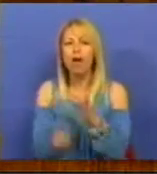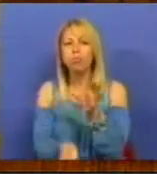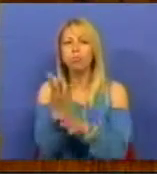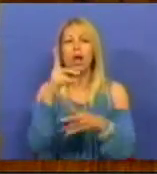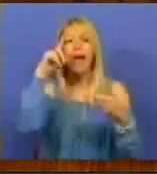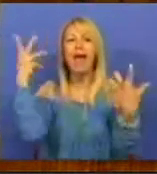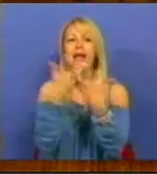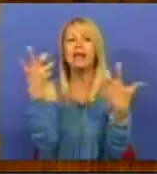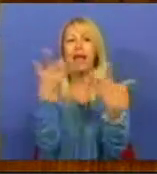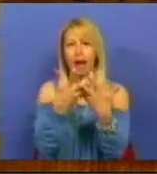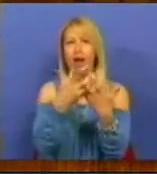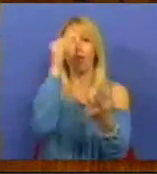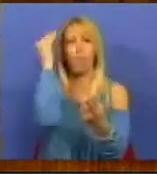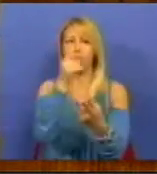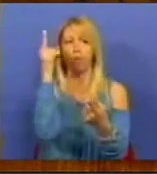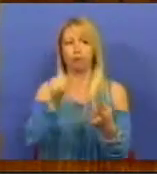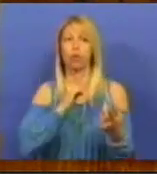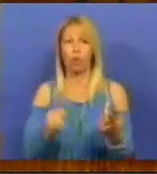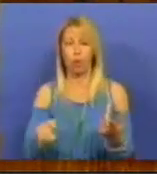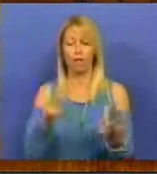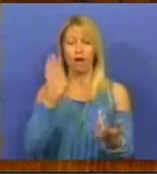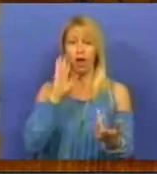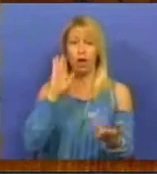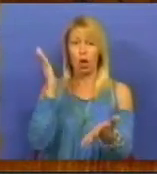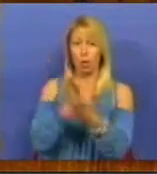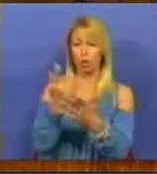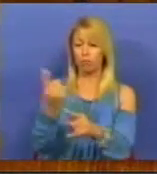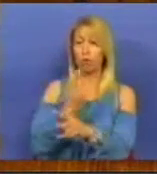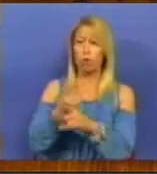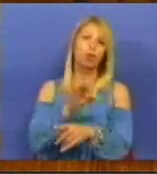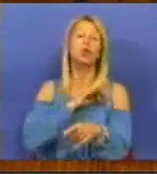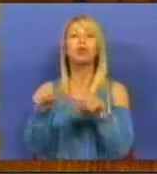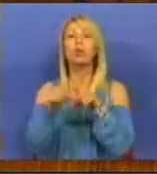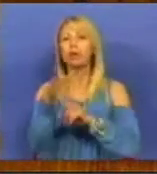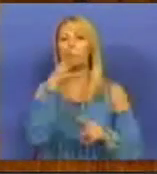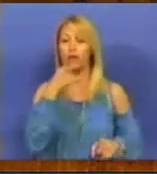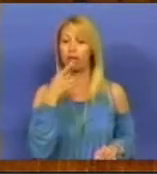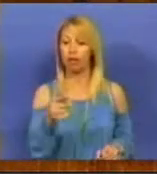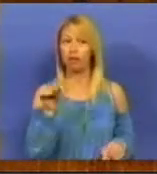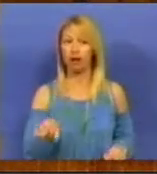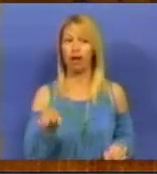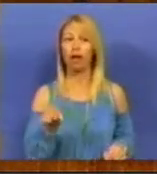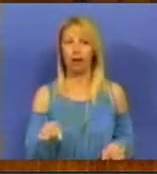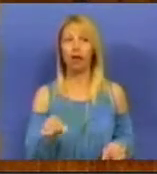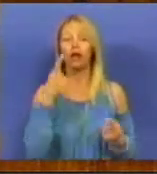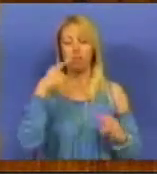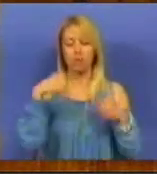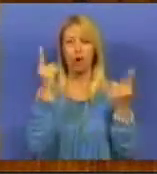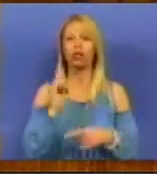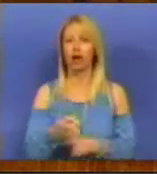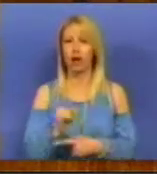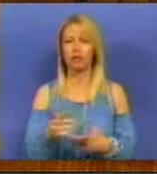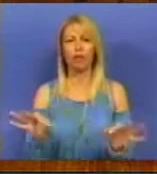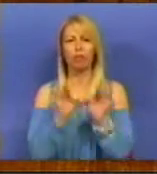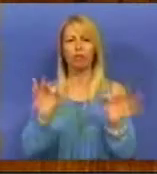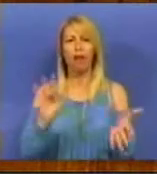a classe docente. E os últimos episódios que o Sr. Deputado aqui narrou mostram isso mesmo. A telenovela a que